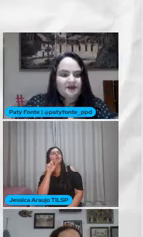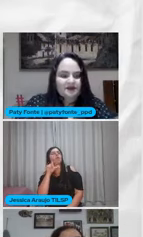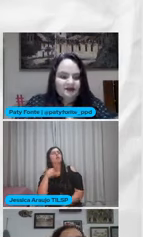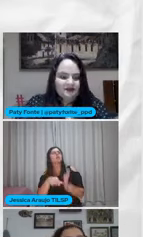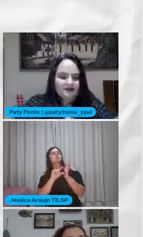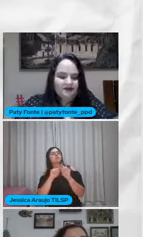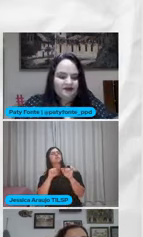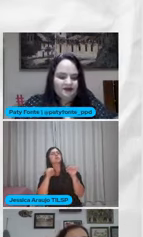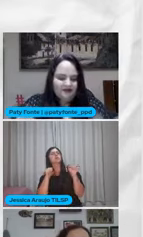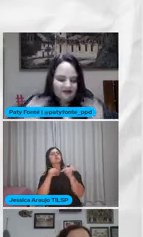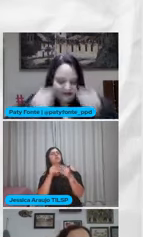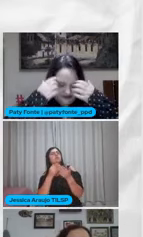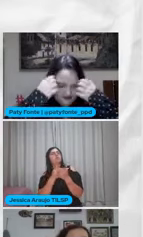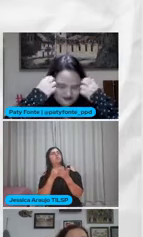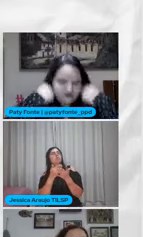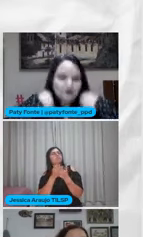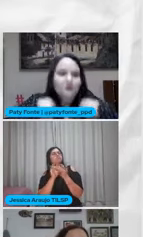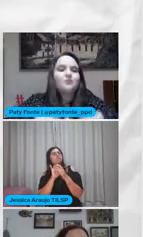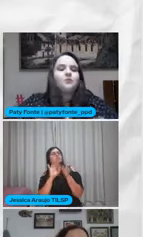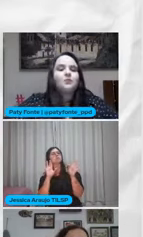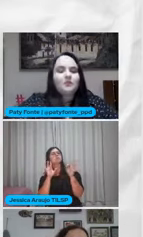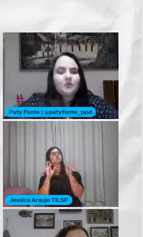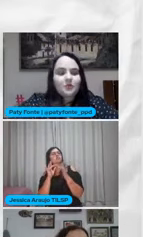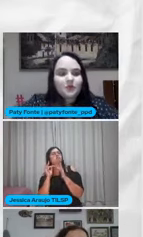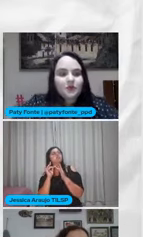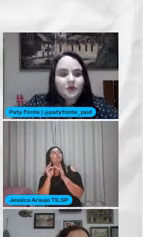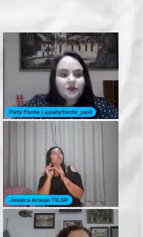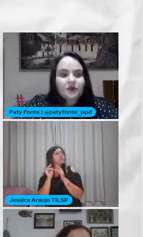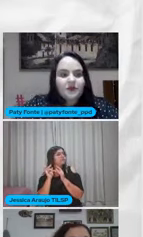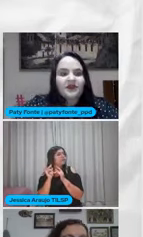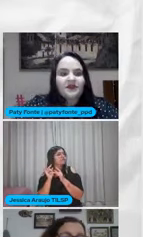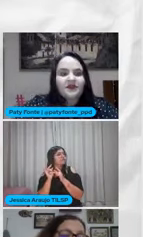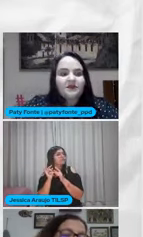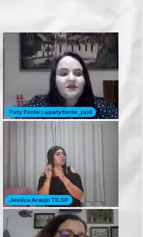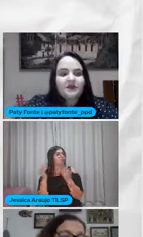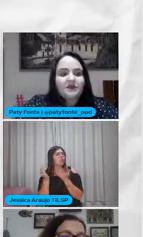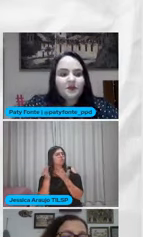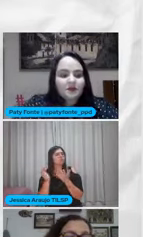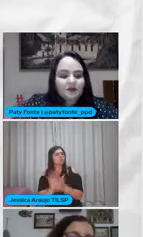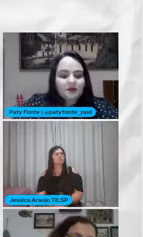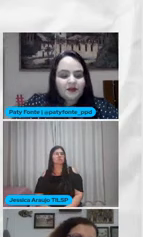Se permite Esse momento De contato Hoje em dia